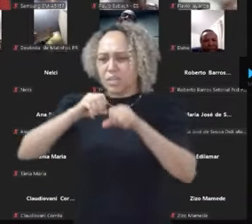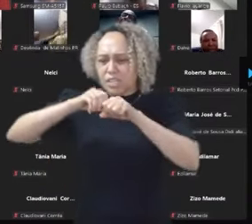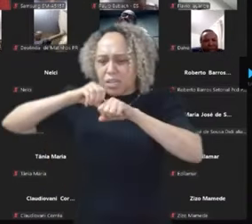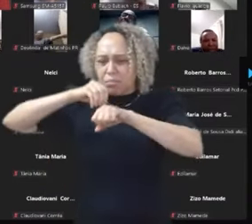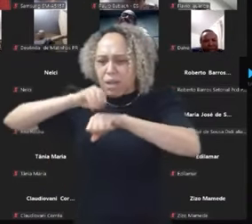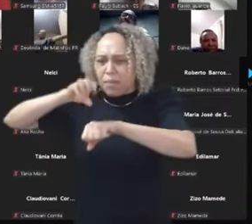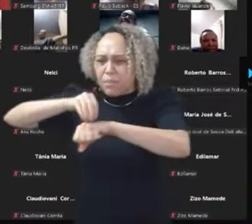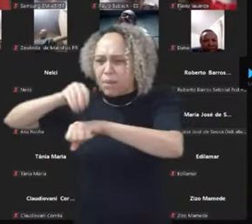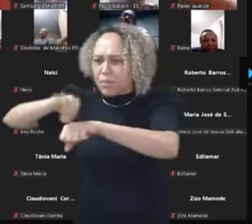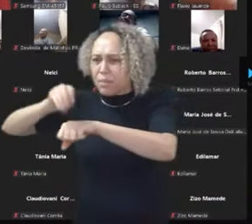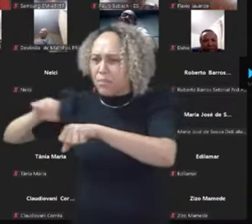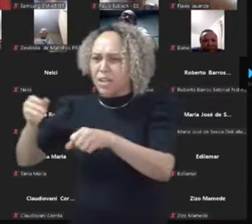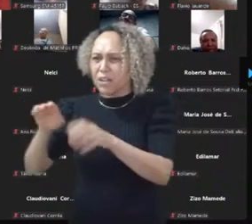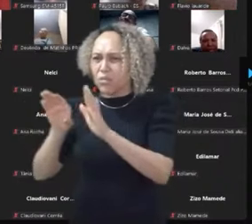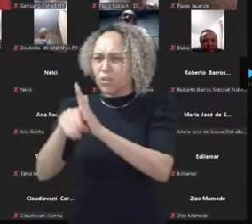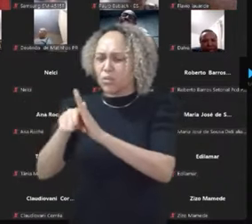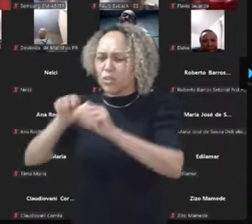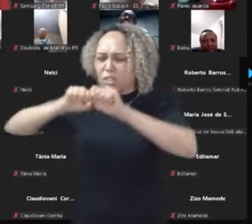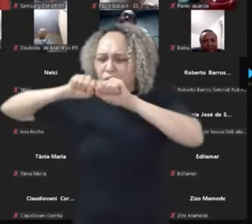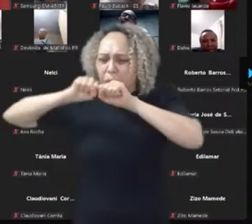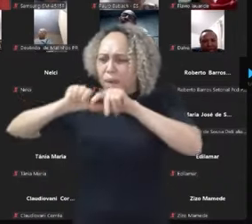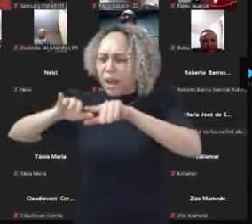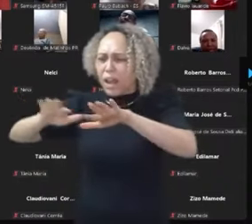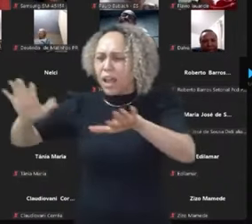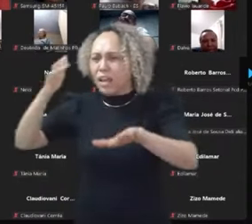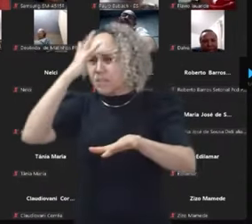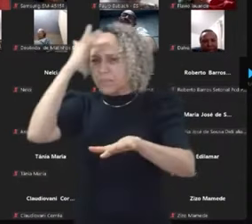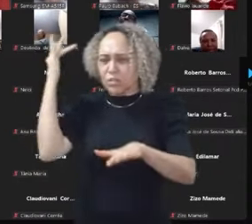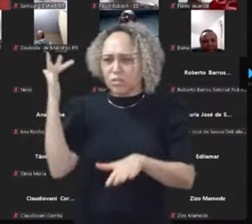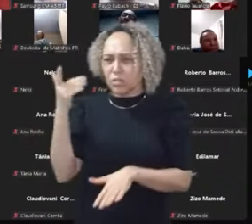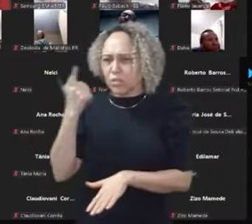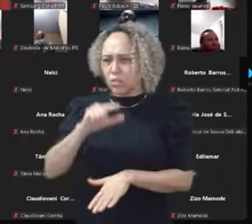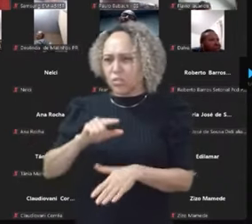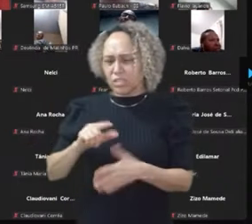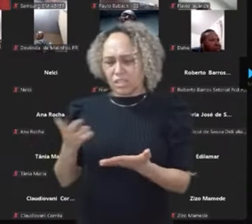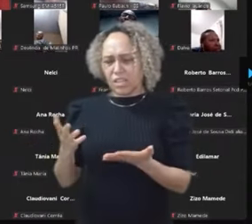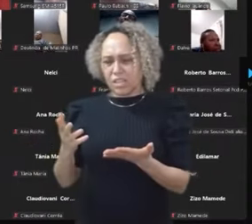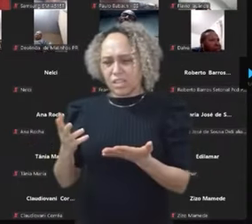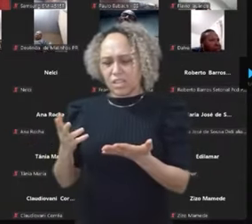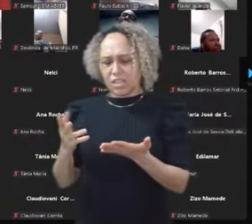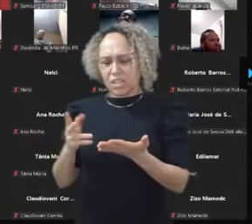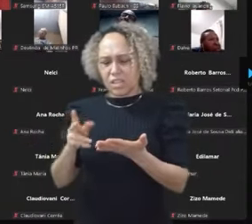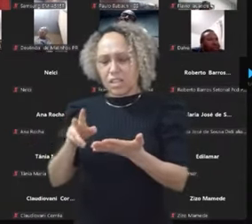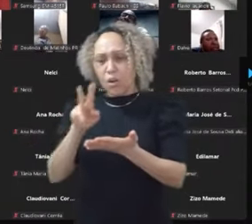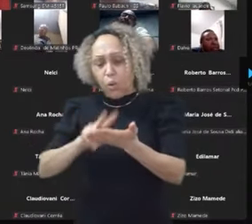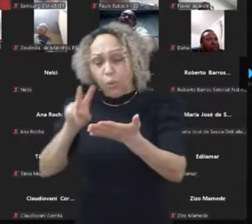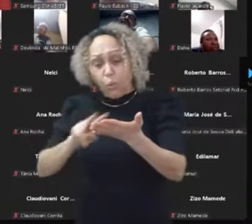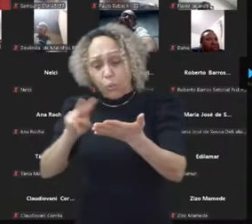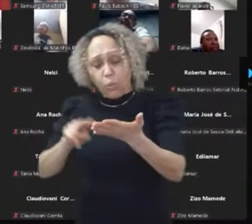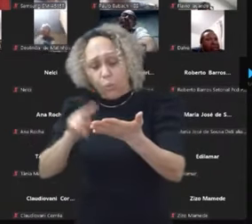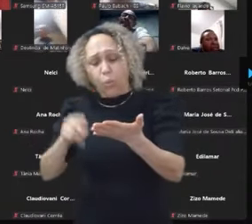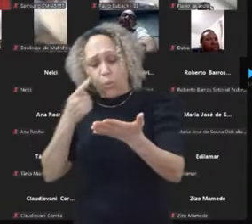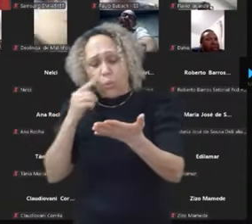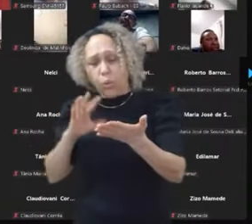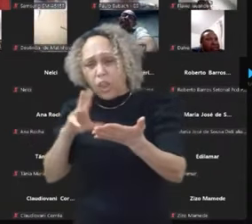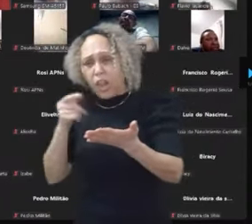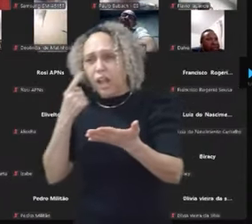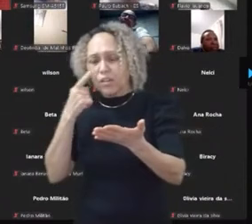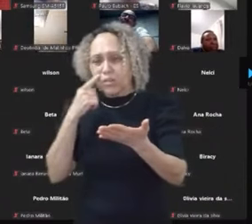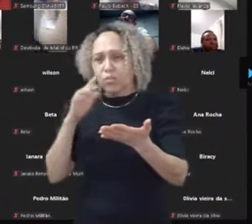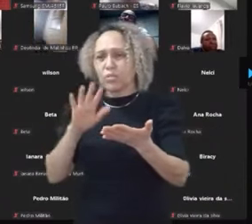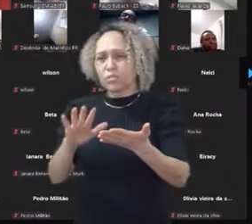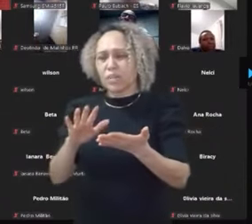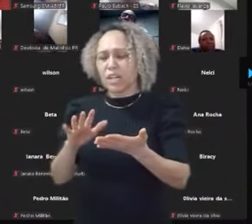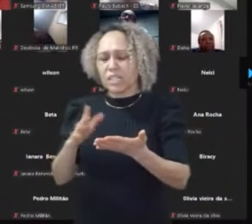vem em enxurrada, as pessoas não conseguem consumir tudo, mas elas vão acabar consumindo muito. E é isso que eles querem, que se consuma